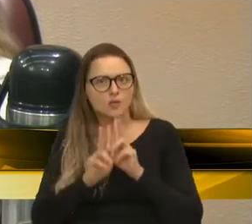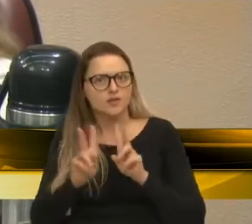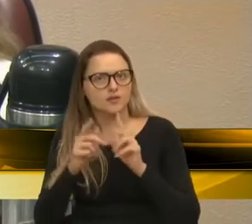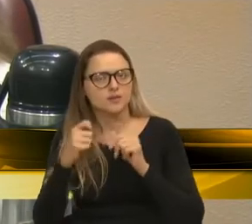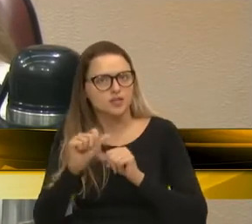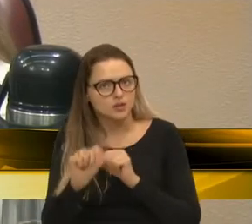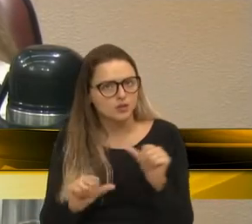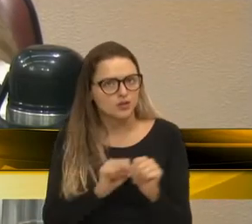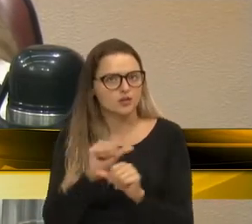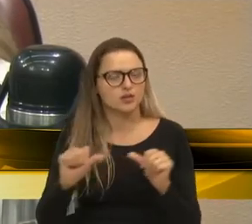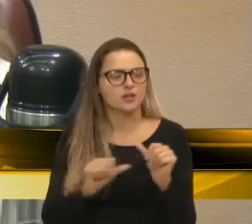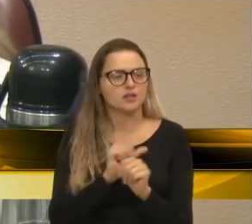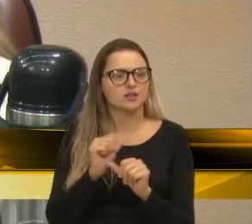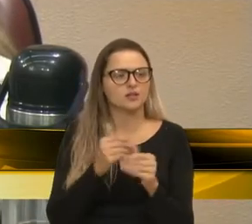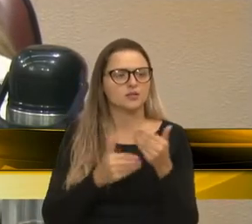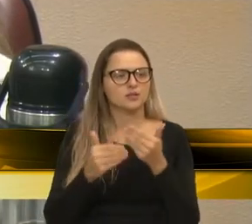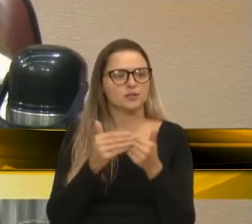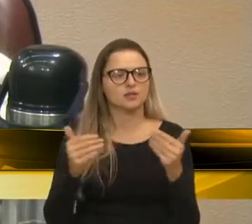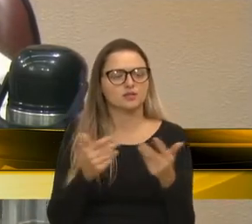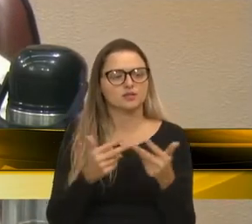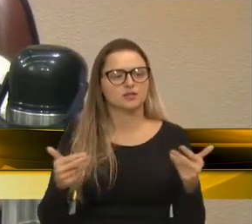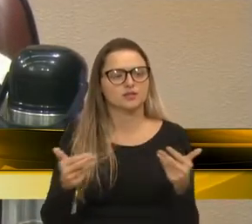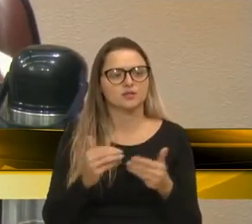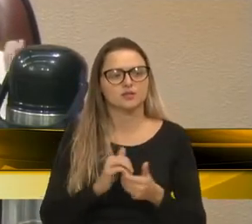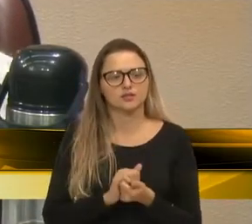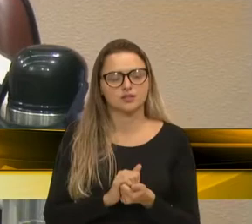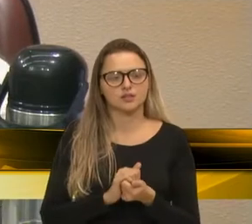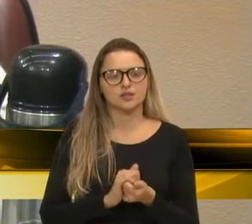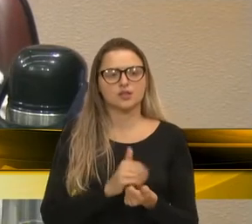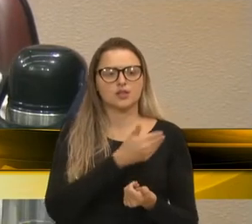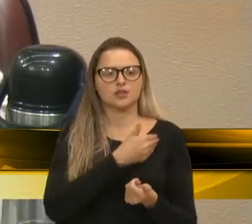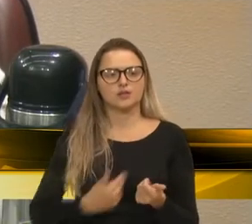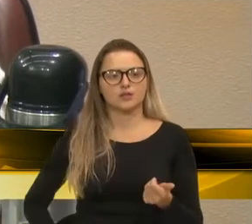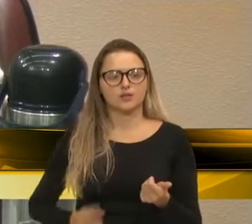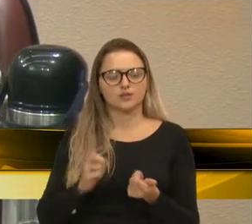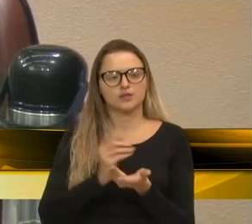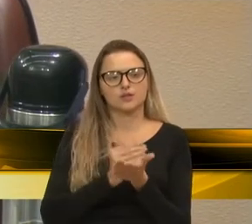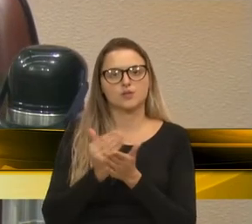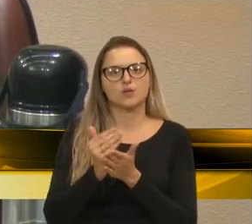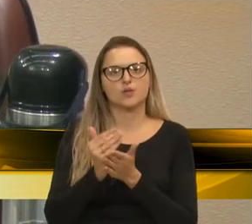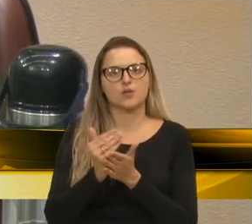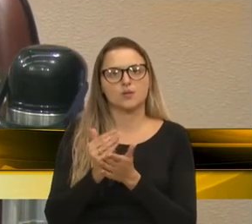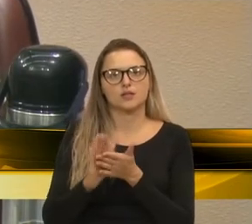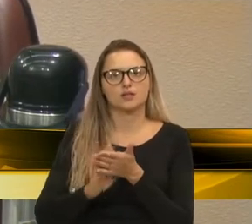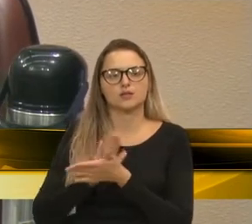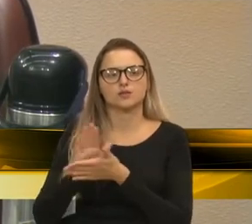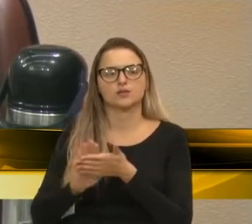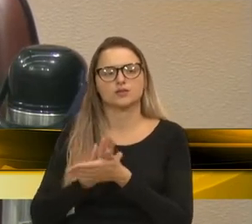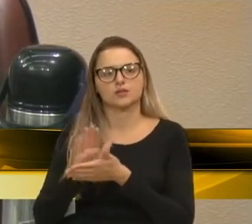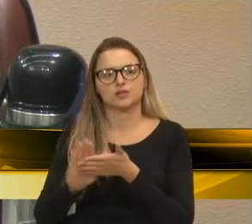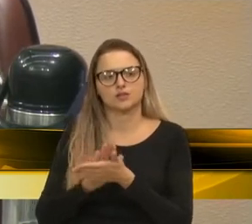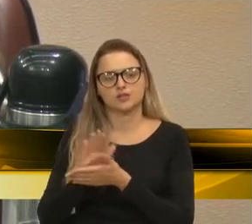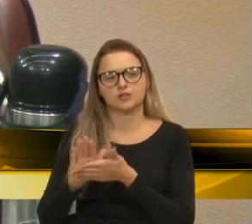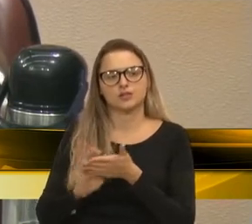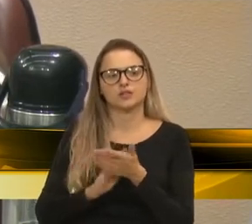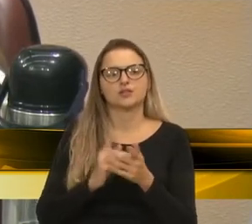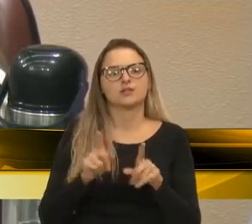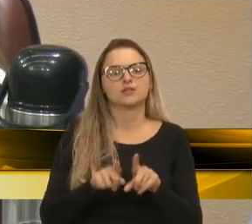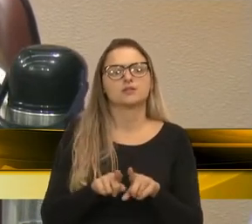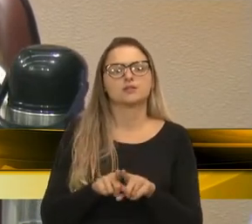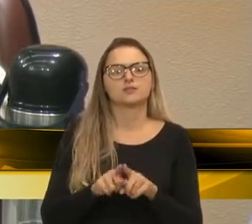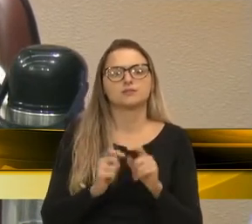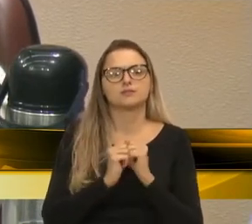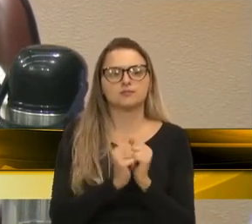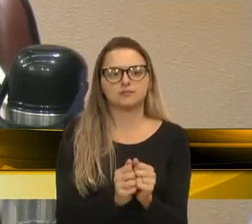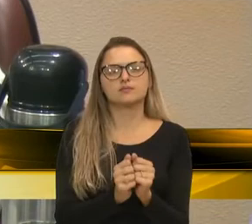para tudo. Um governo não começa do zero. Se ele encontra coisas para evoluir, para melhorar,